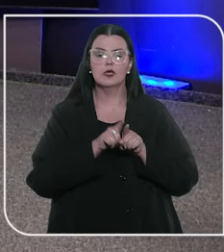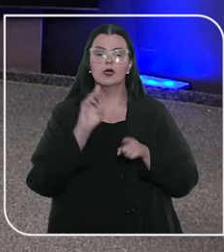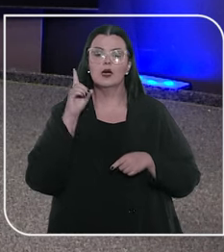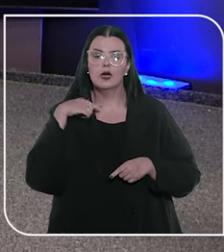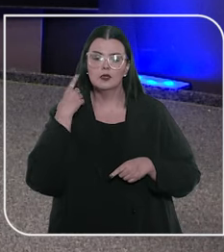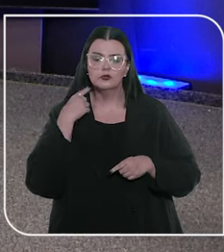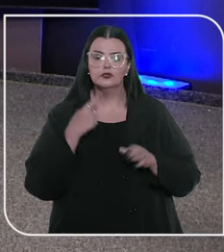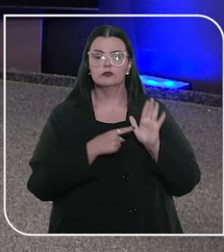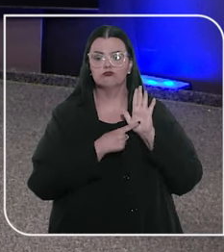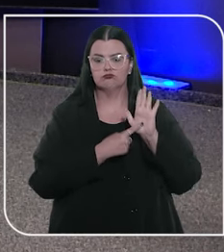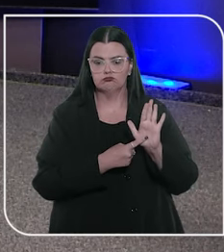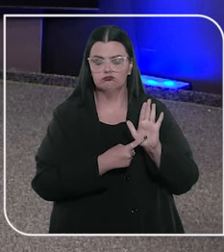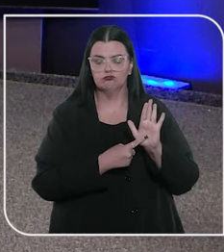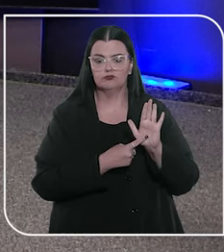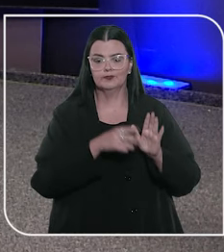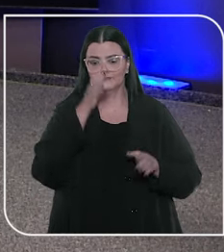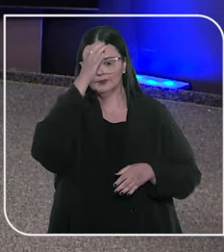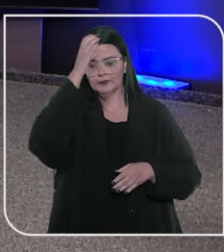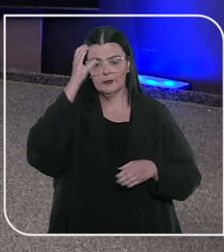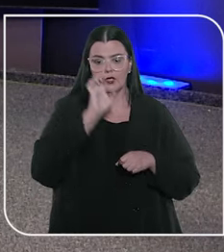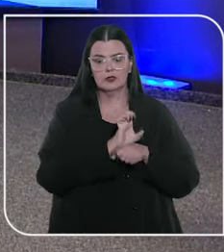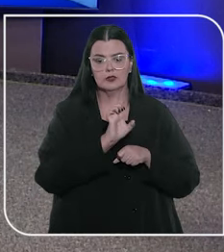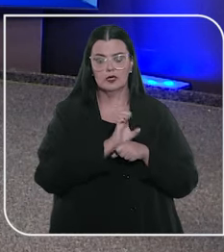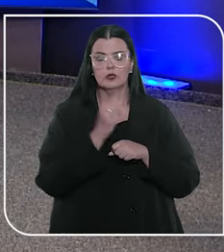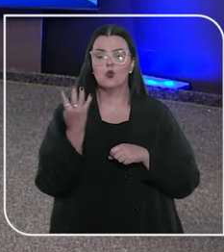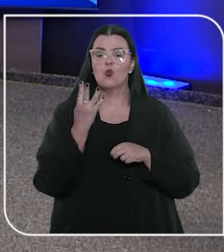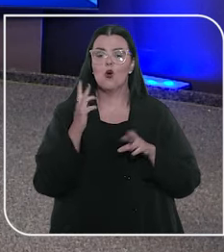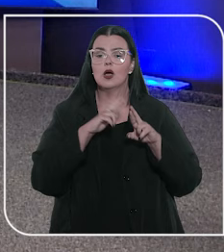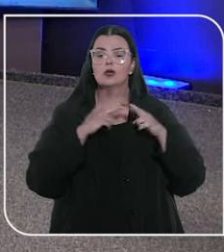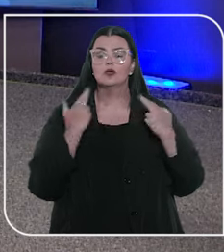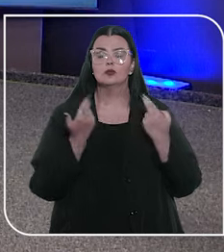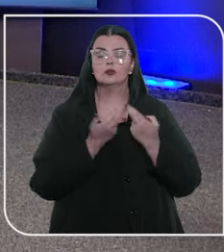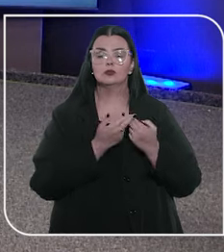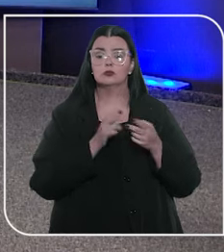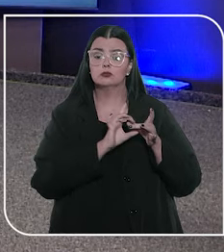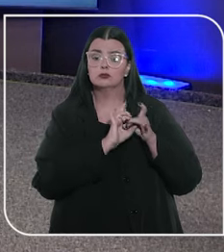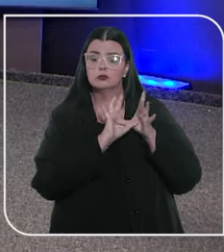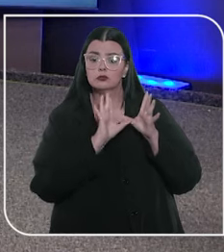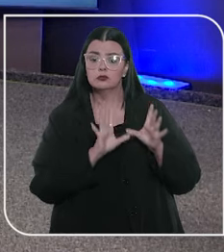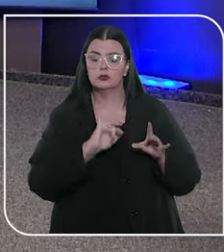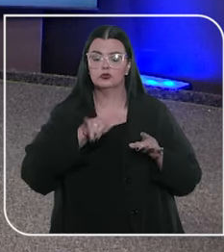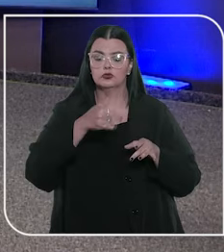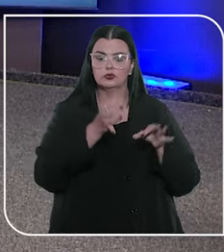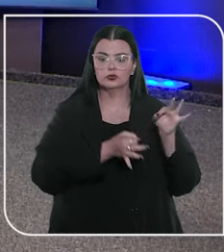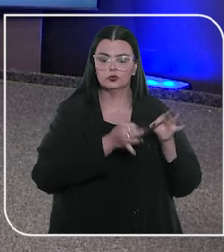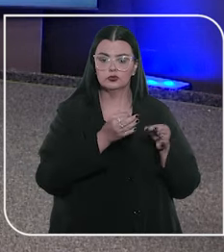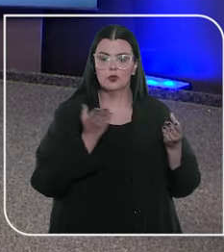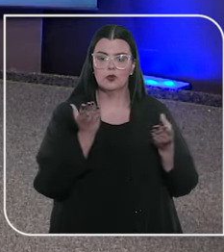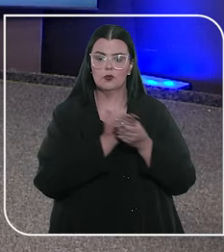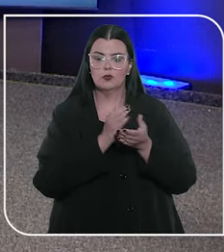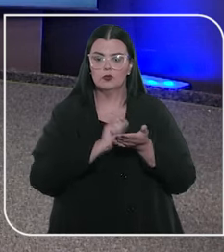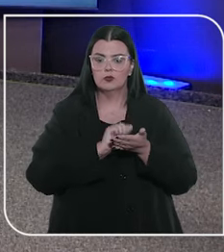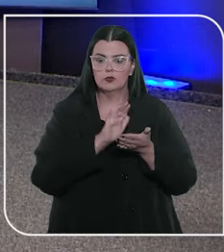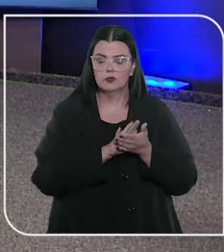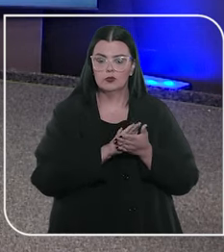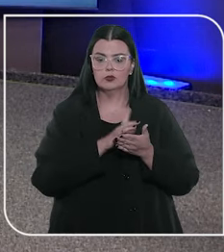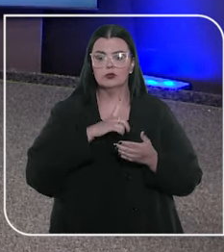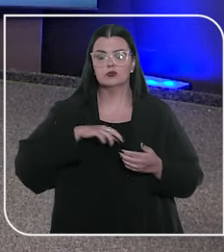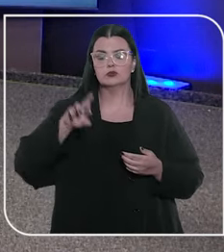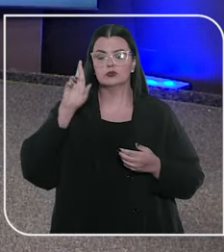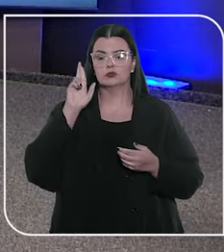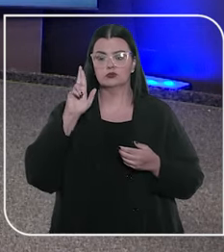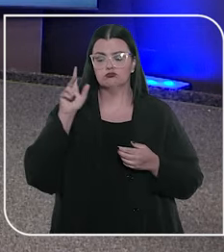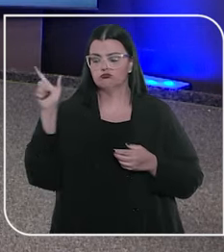que representam clientes do estado. A quarta turma, por exemplo, decidiu deixar os julgamentos dos processos gaúchos